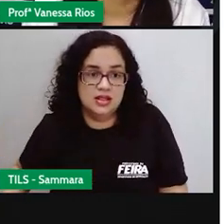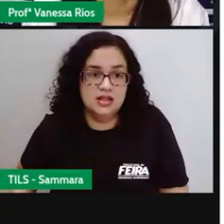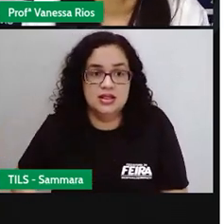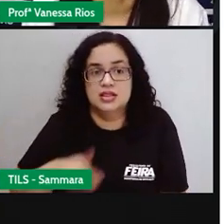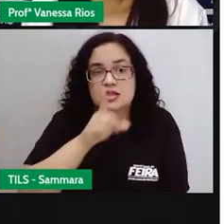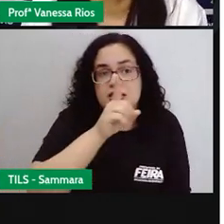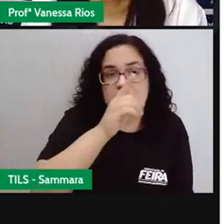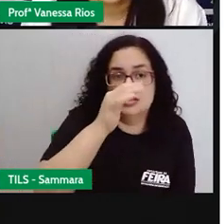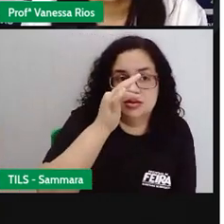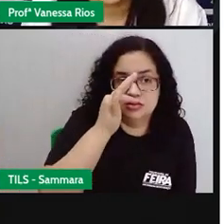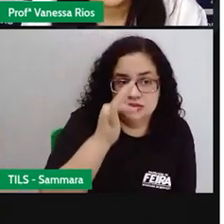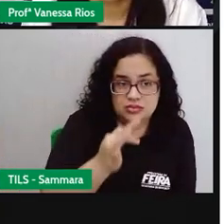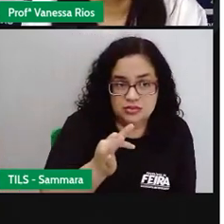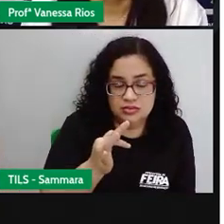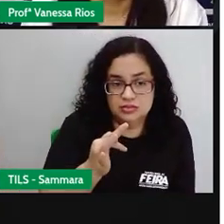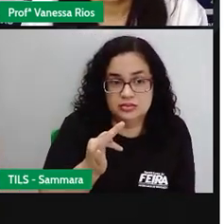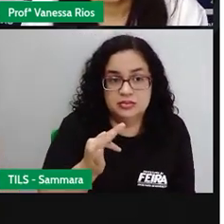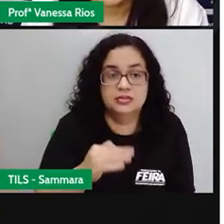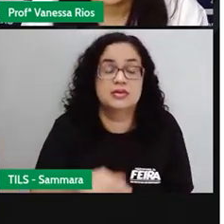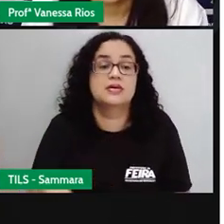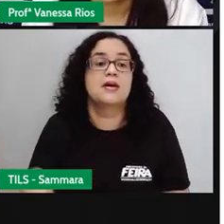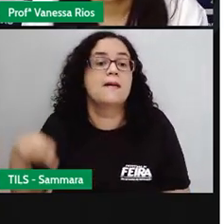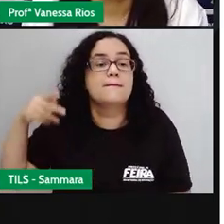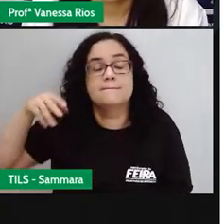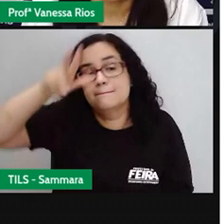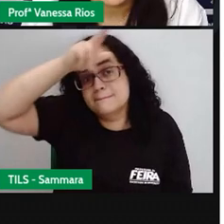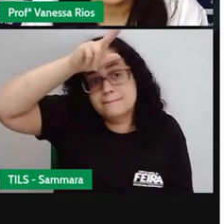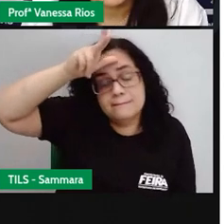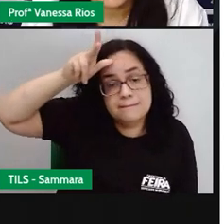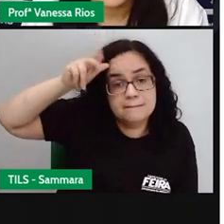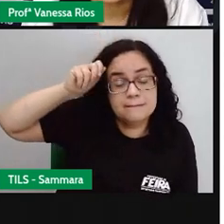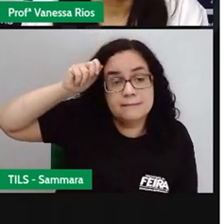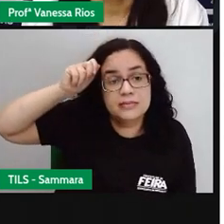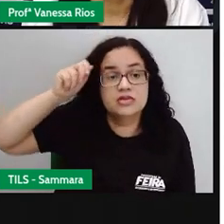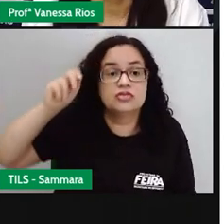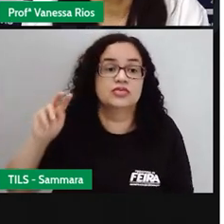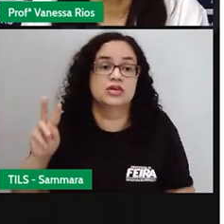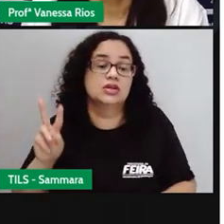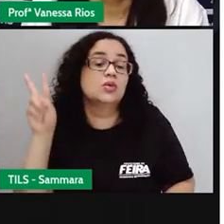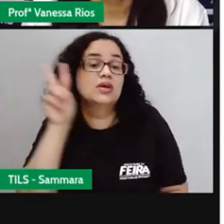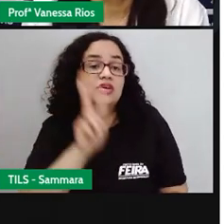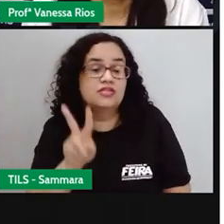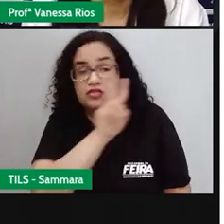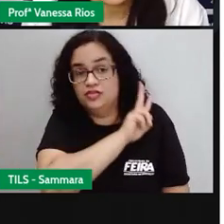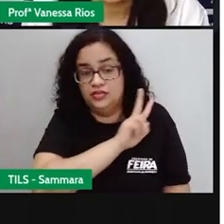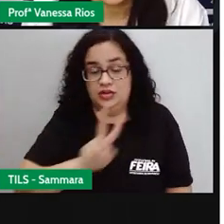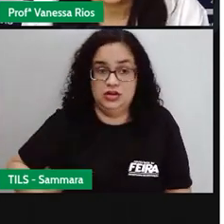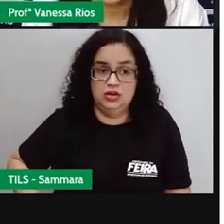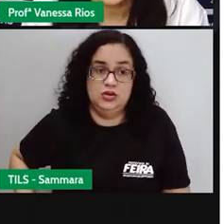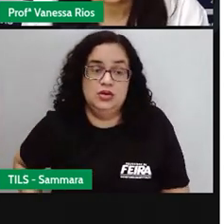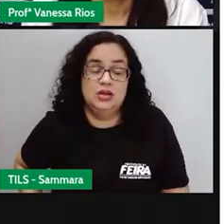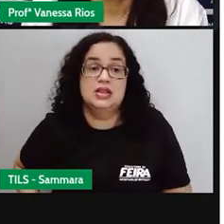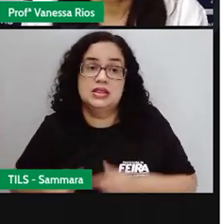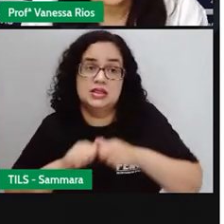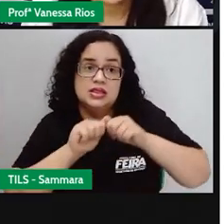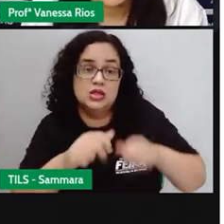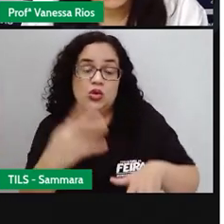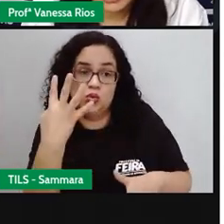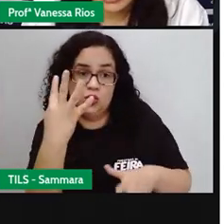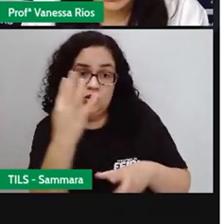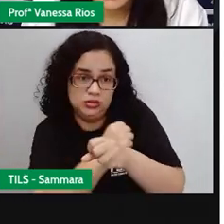federal, deputado estadual, prefeitos e vereadores, eles ficam aí num mandato que dura